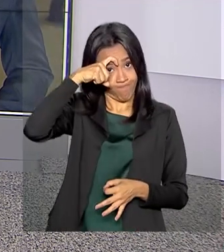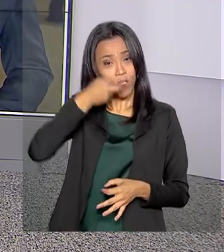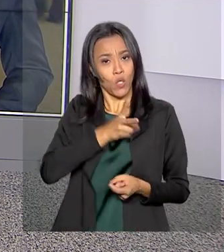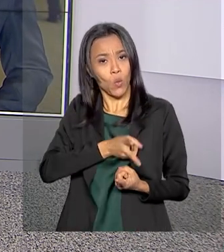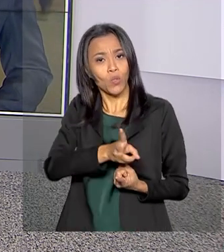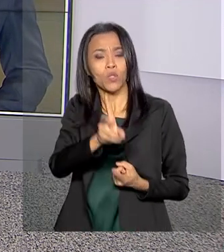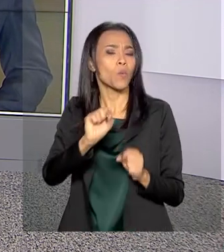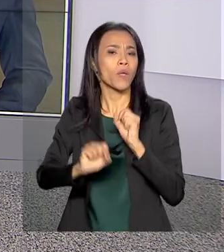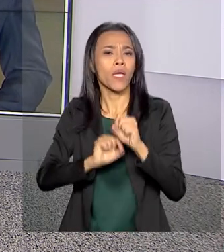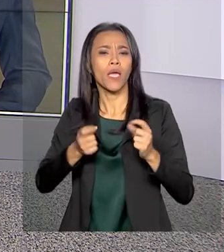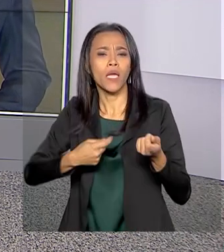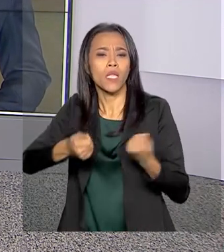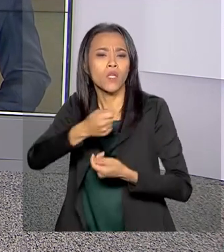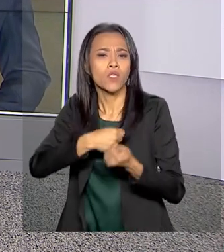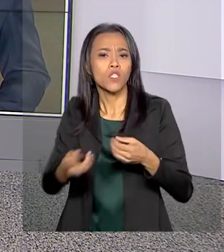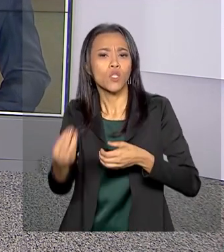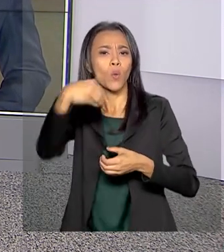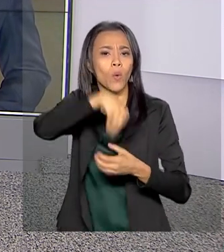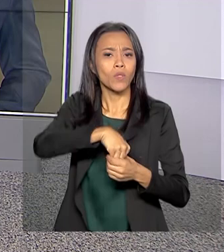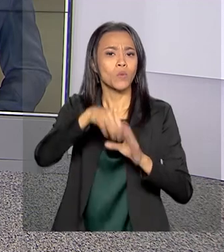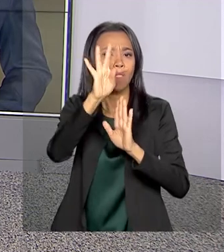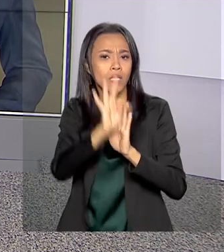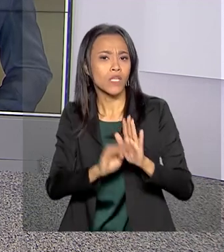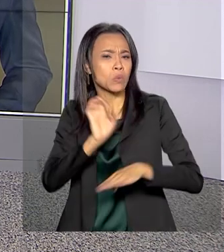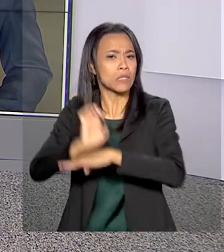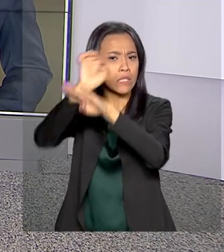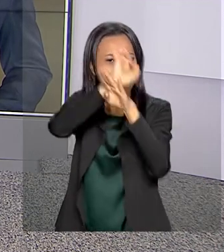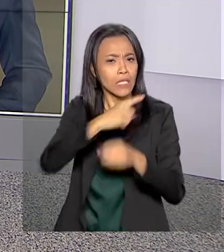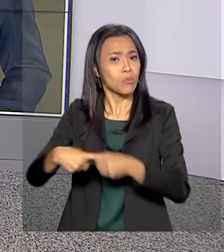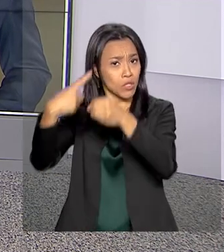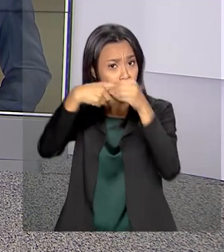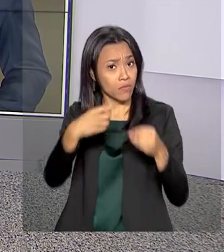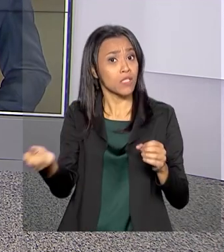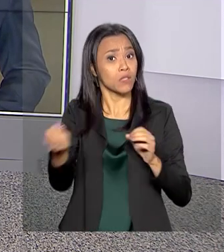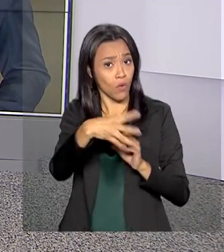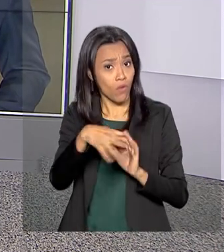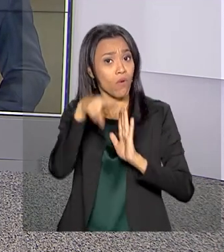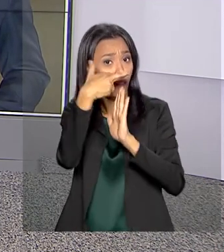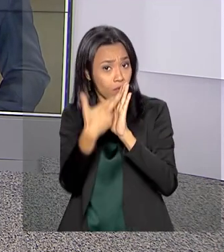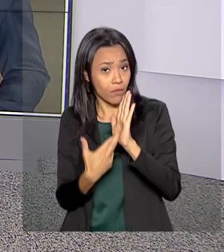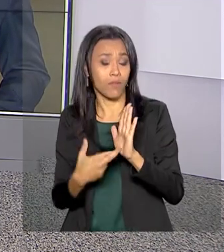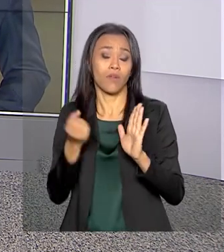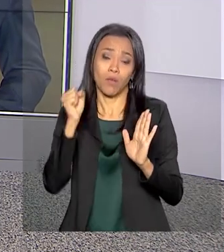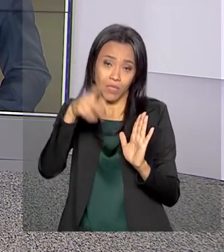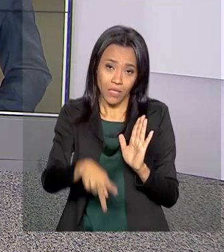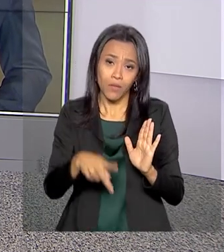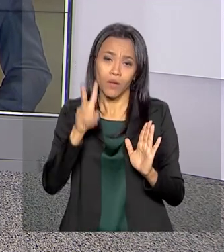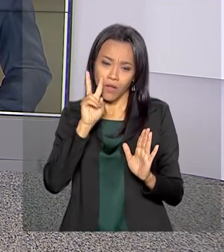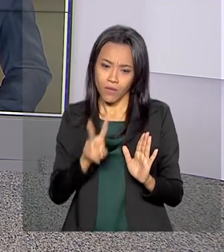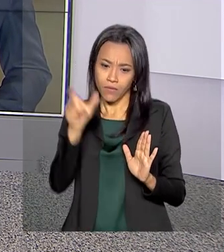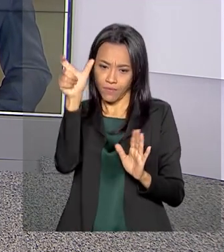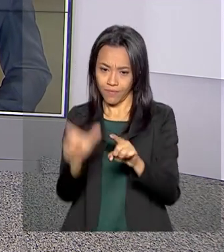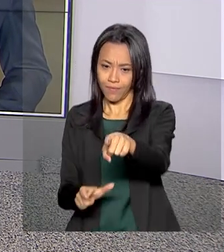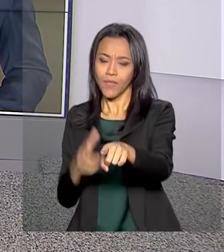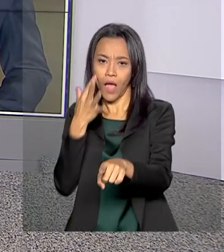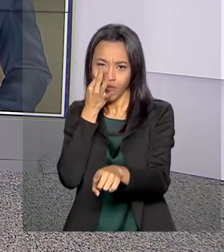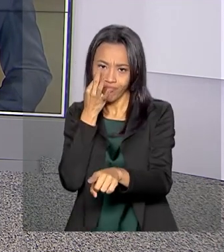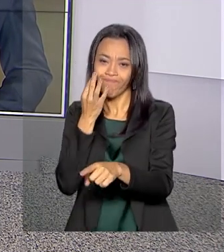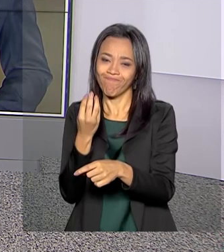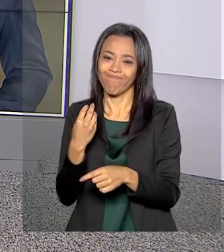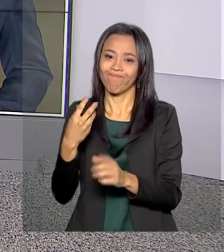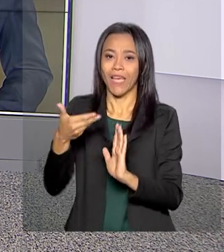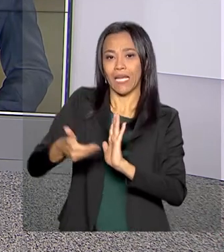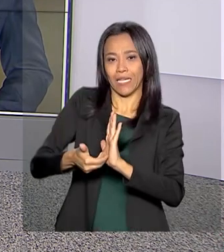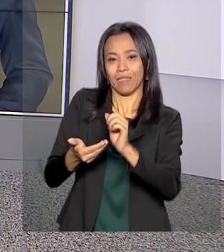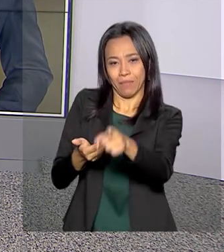negociações para a inclusão de estados e municípios no relatório final da nova Previdência. Quem acompanha tudo isso é o repórter Glauco de Queiroz, está lá no Salão Verde